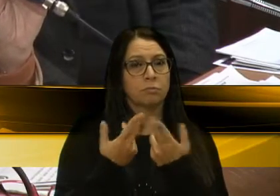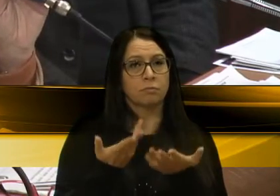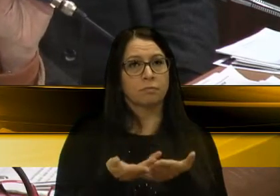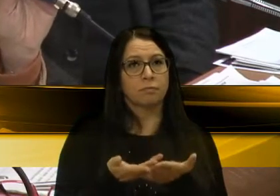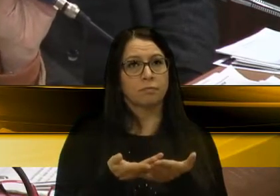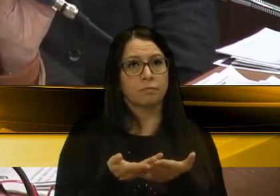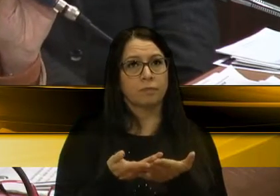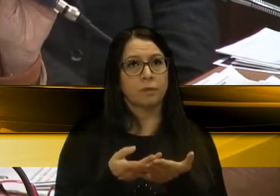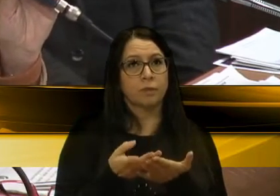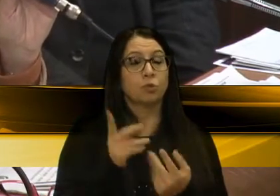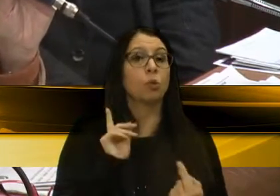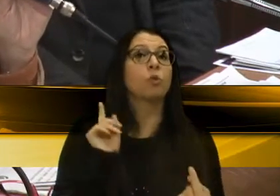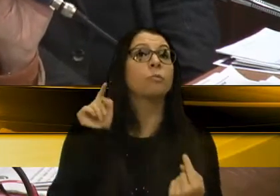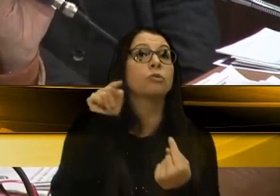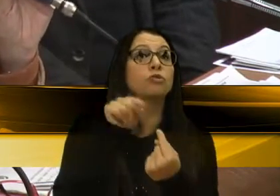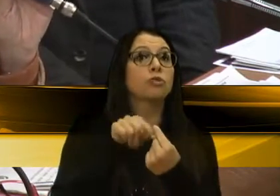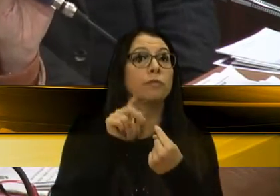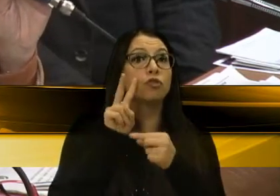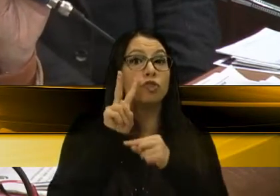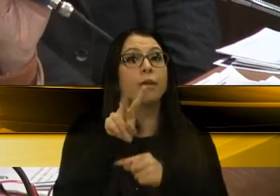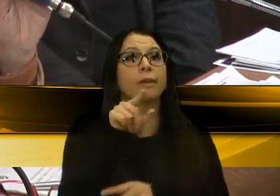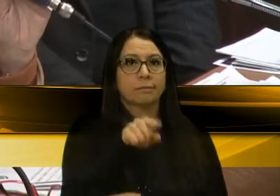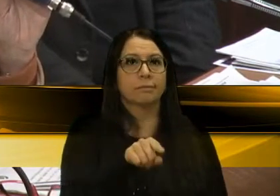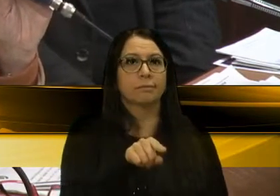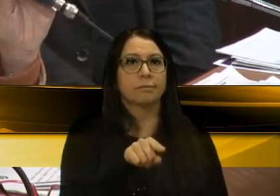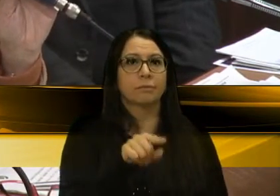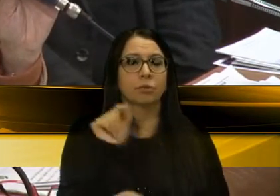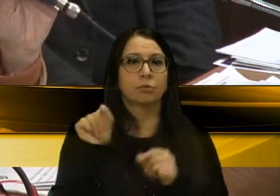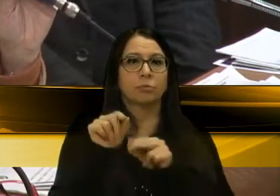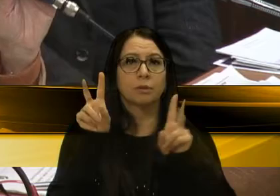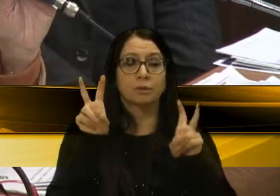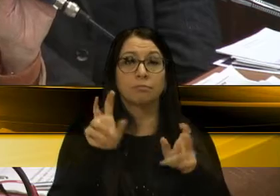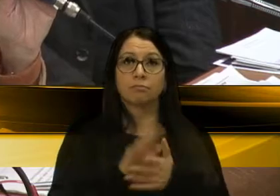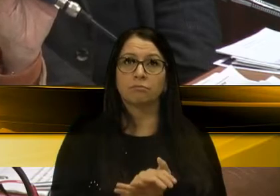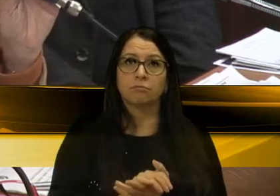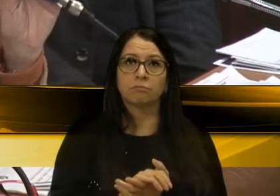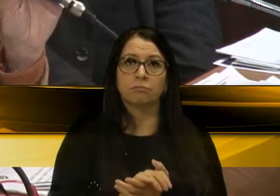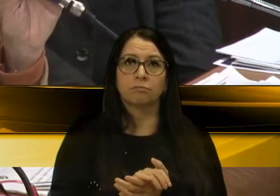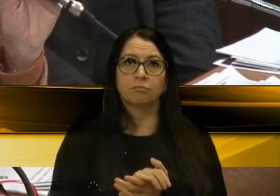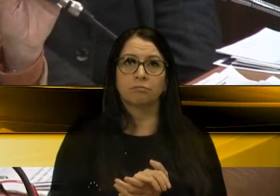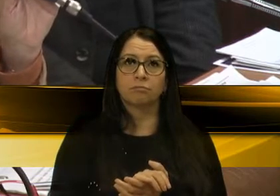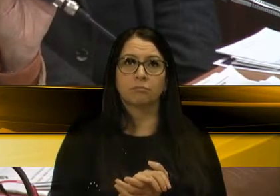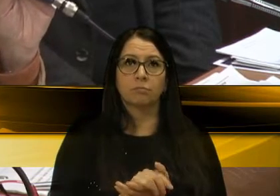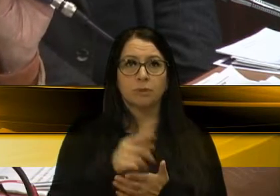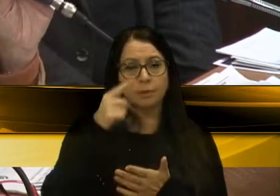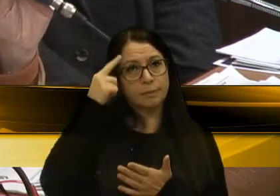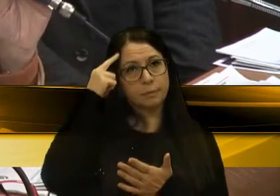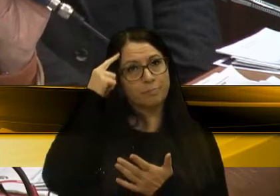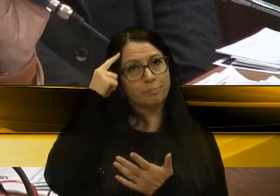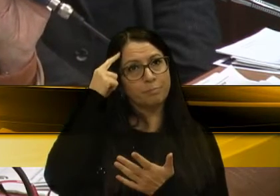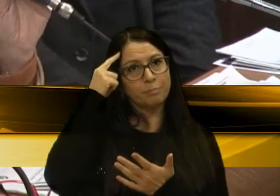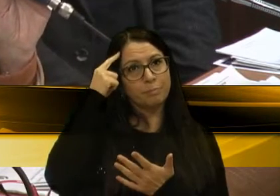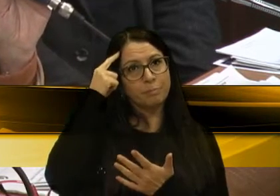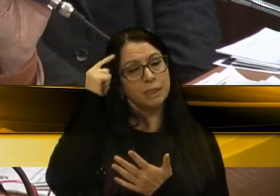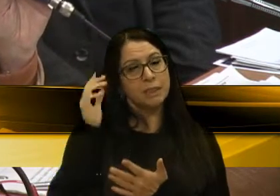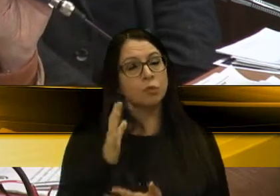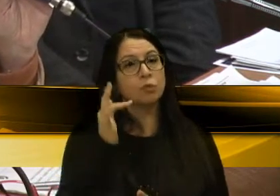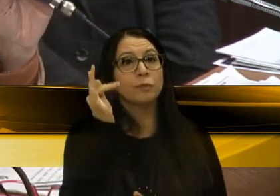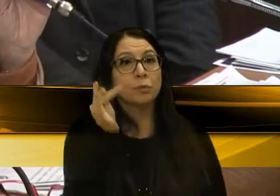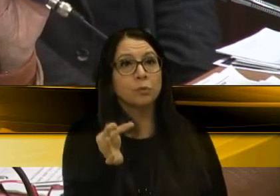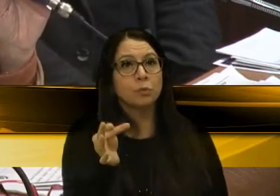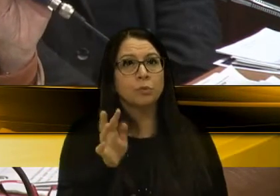o objetivo de olhar exatamente esse assunto, de uma forma assim, pensando em um breve futuro,